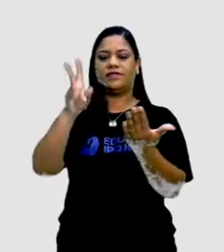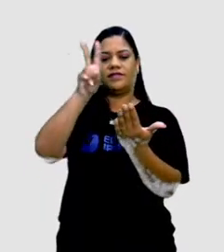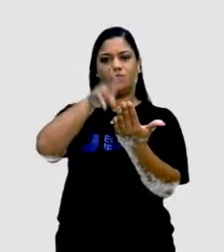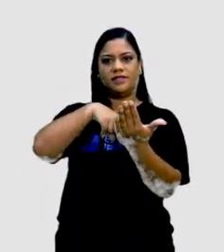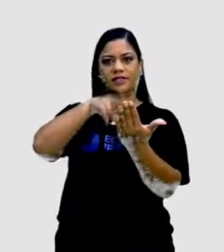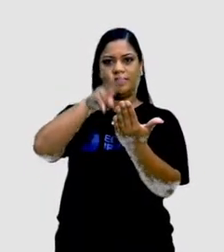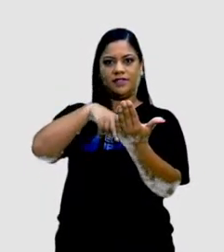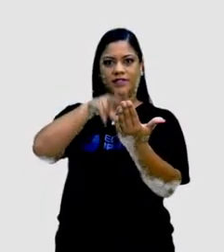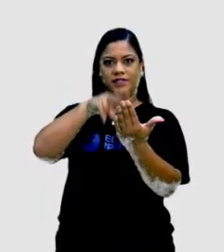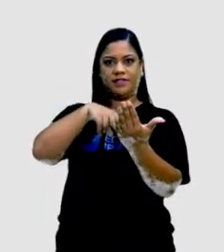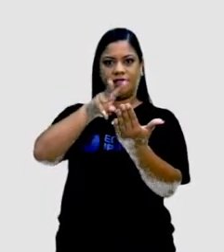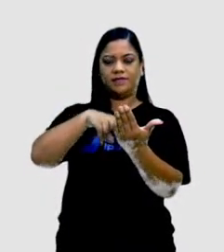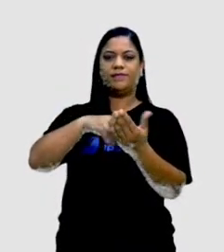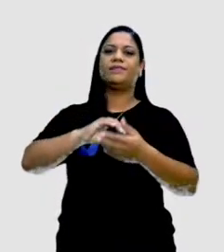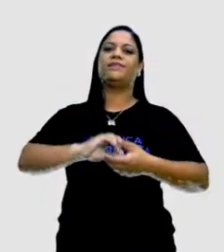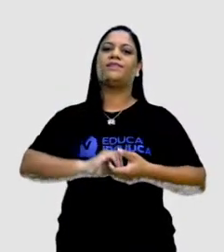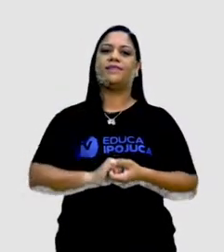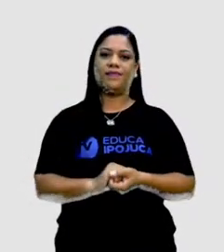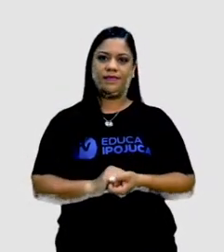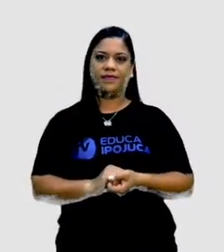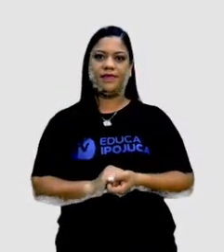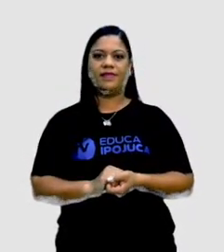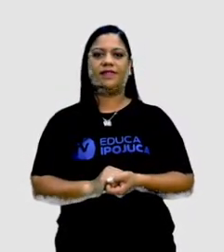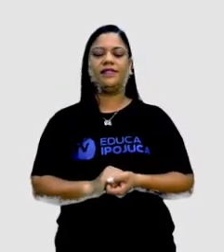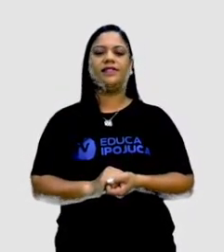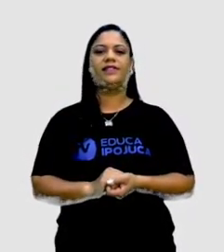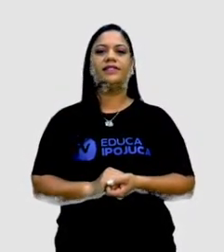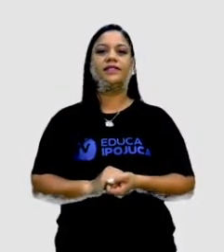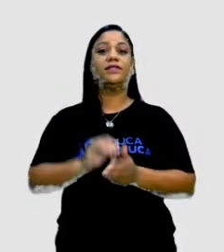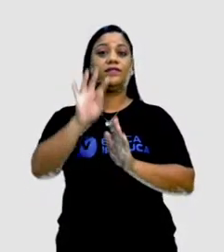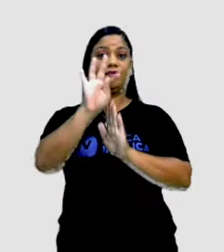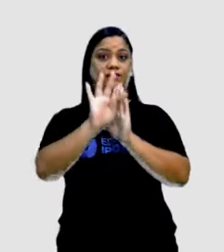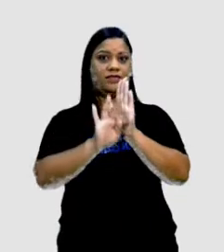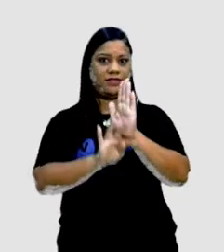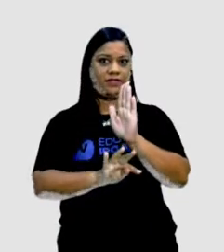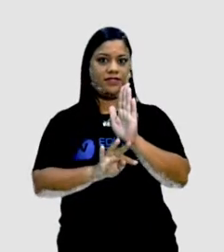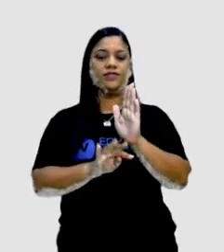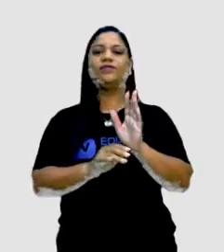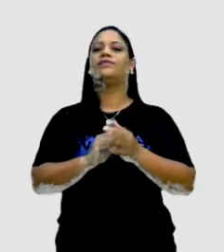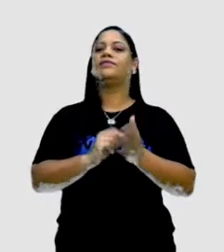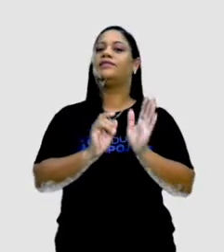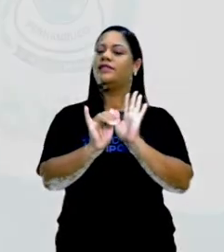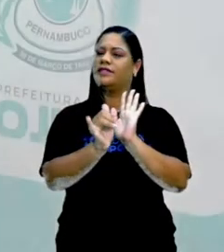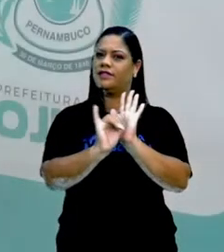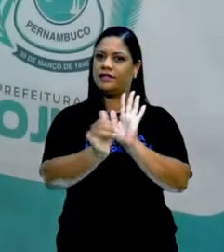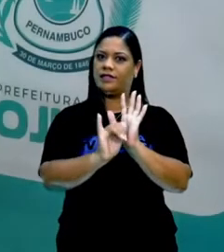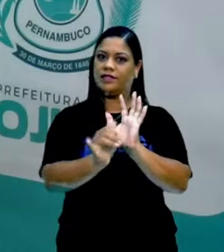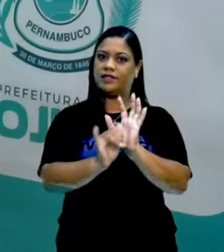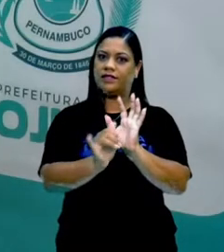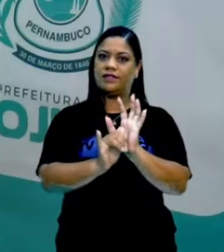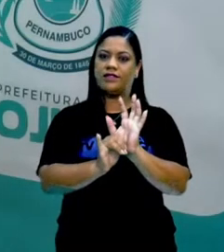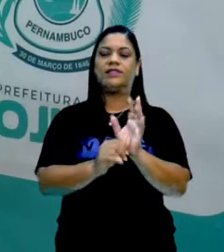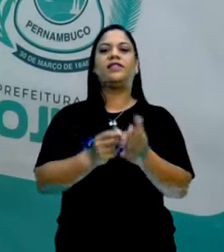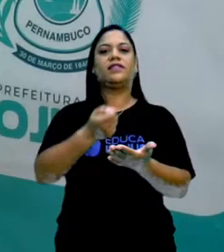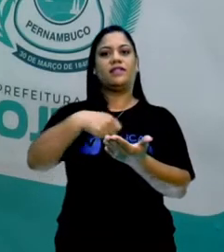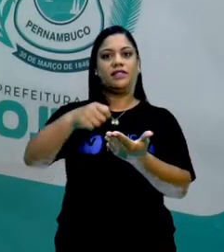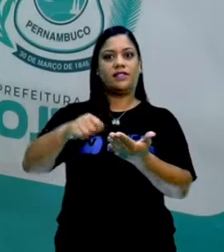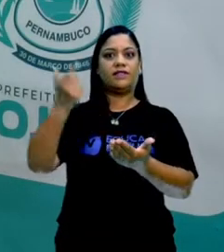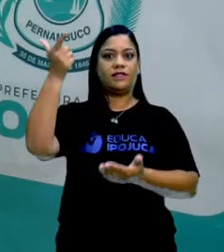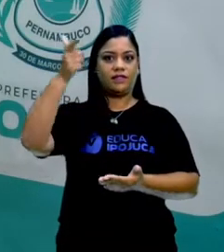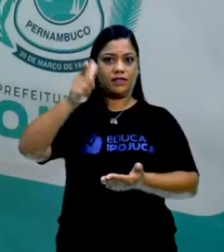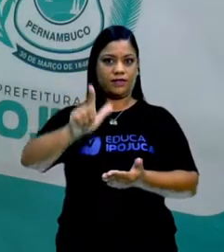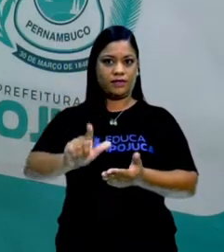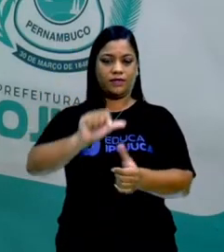ler a fábula O Agricultor e a Serpente de Exopo e iam reescrever mudando o seu final, ou seja,